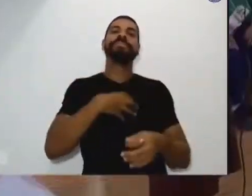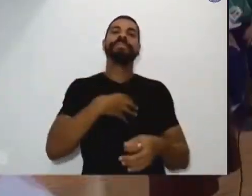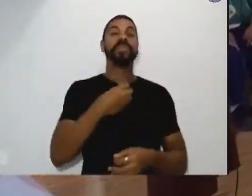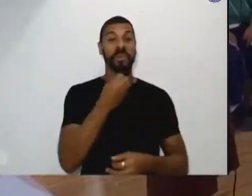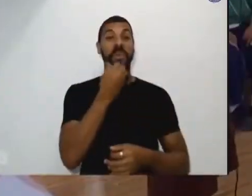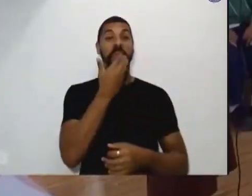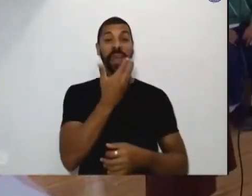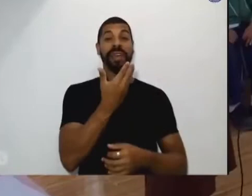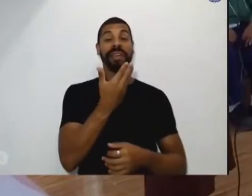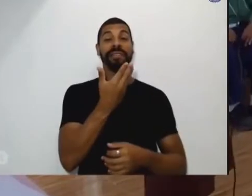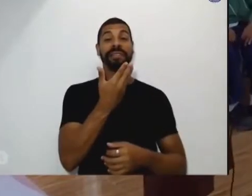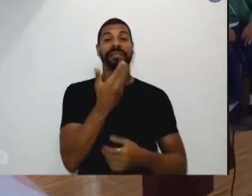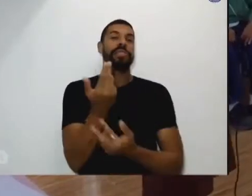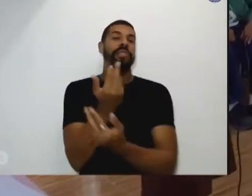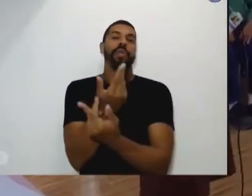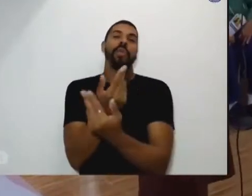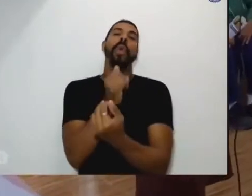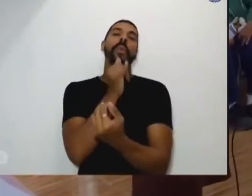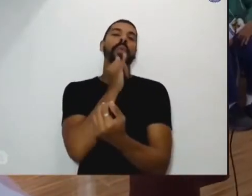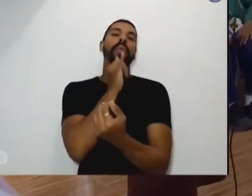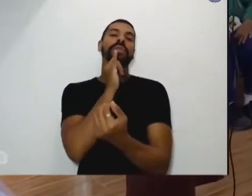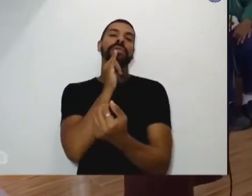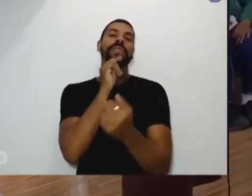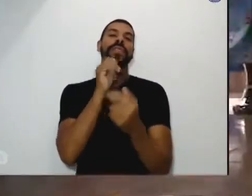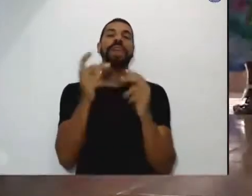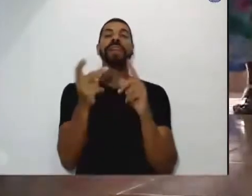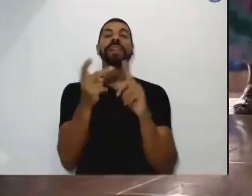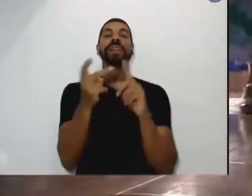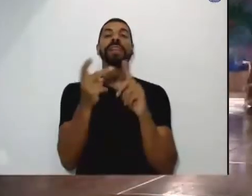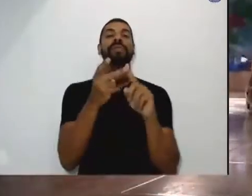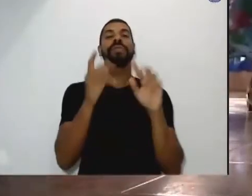como se estivesse a segunda família aqui.